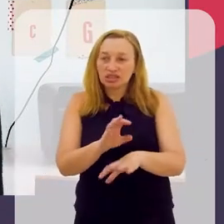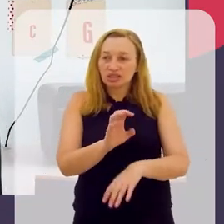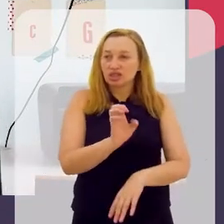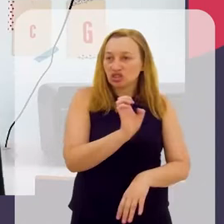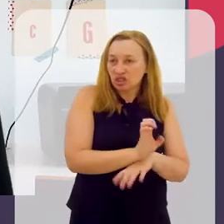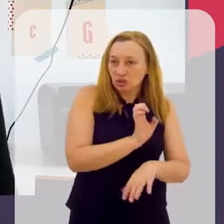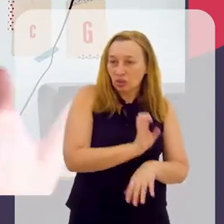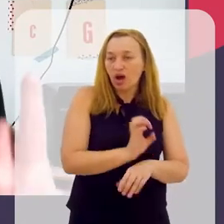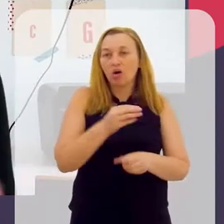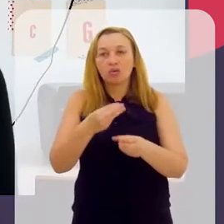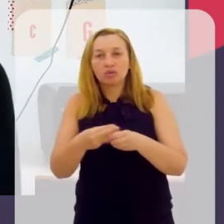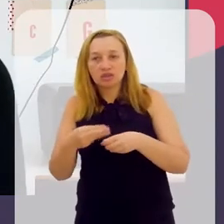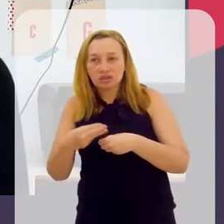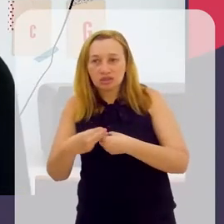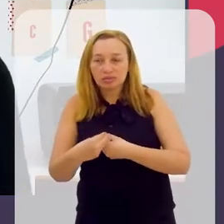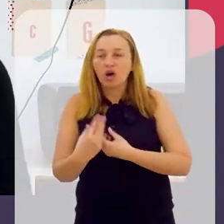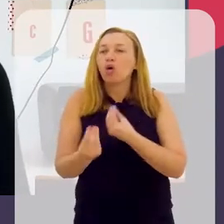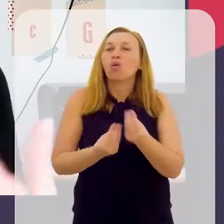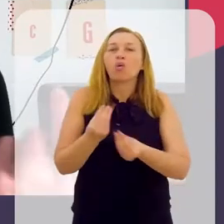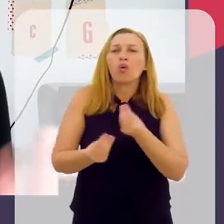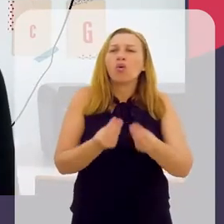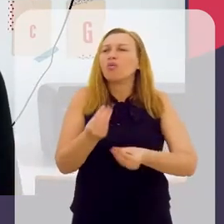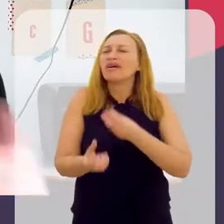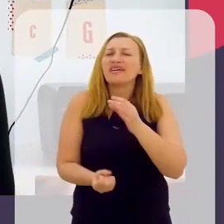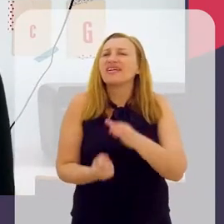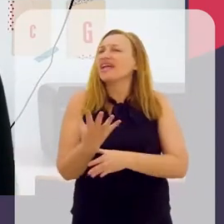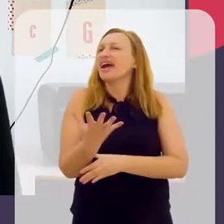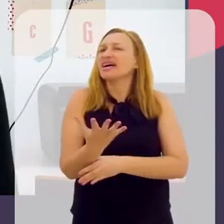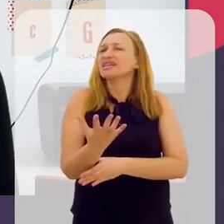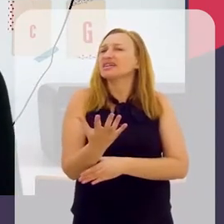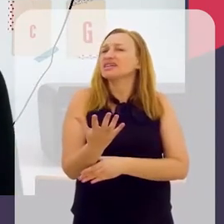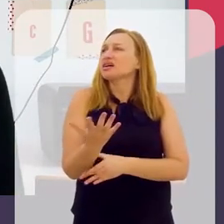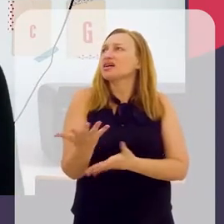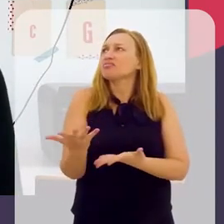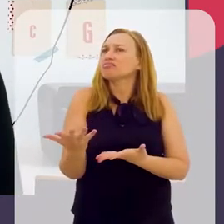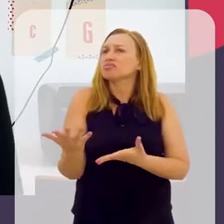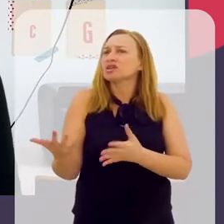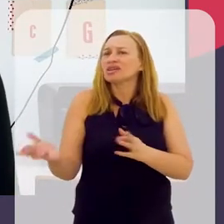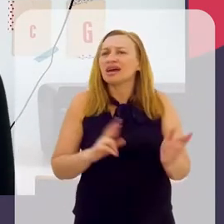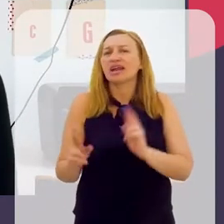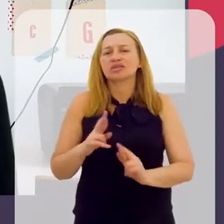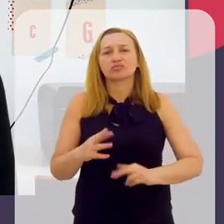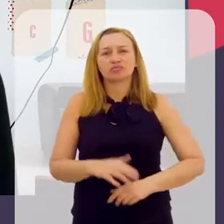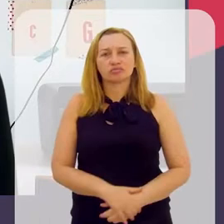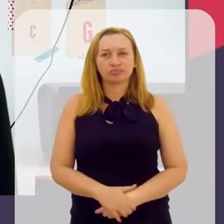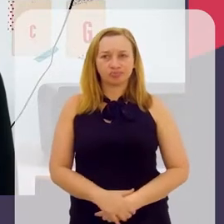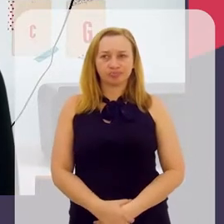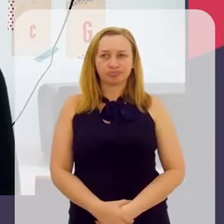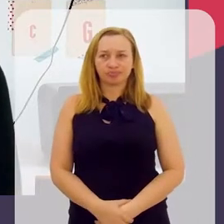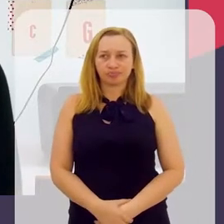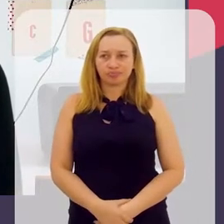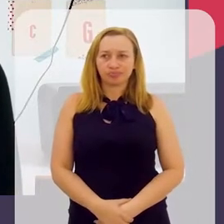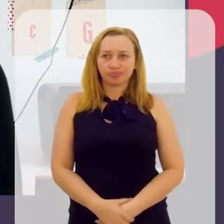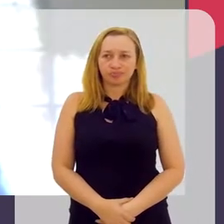rede estadual, as redes municipais, como é que é construída essa relação?